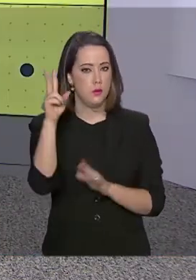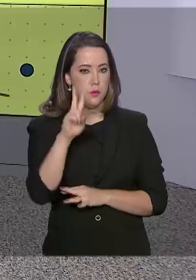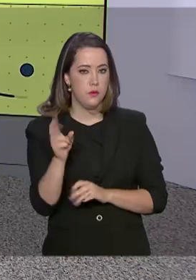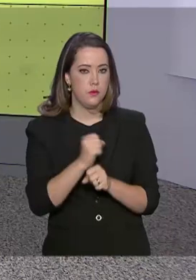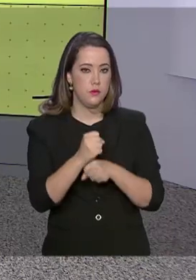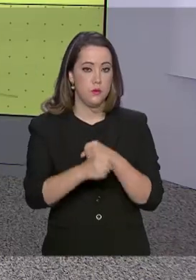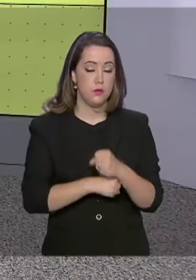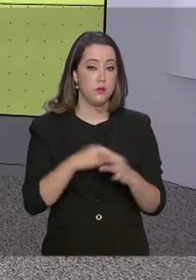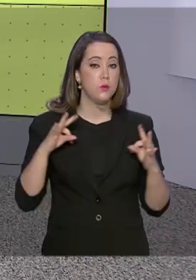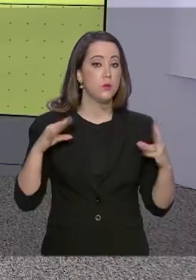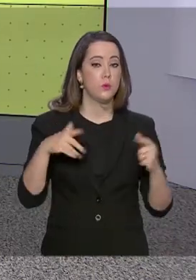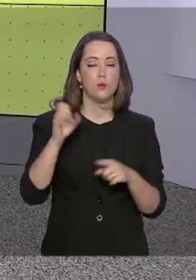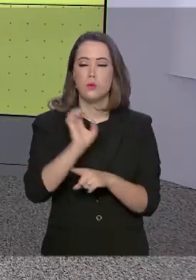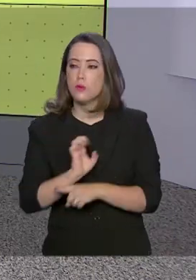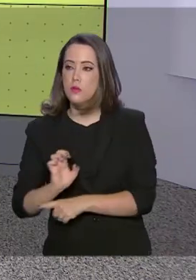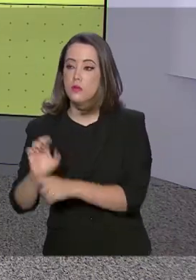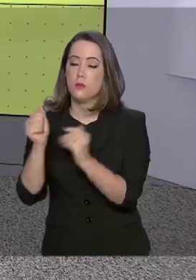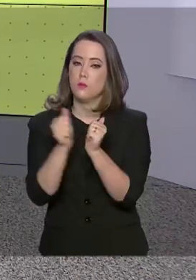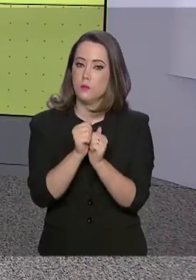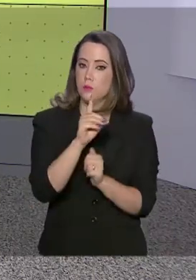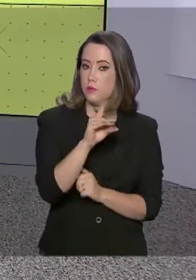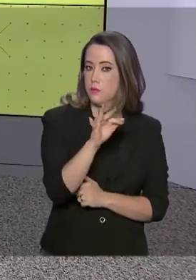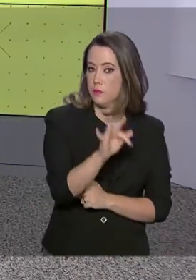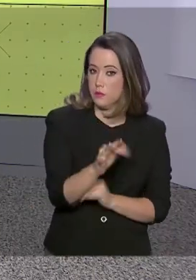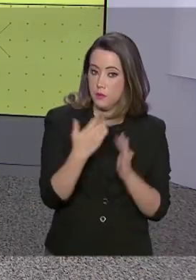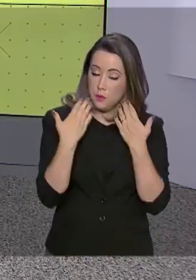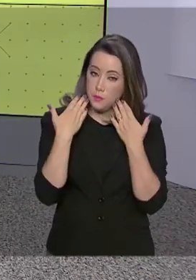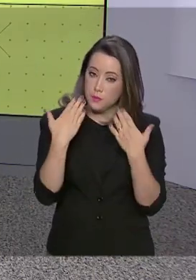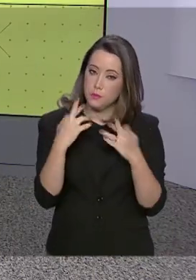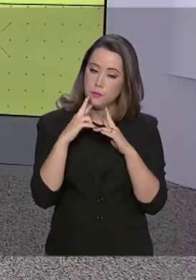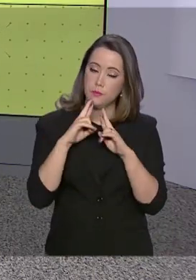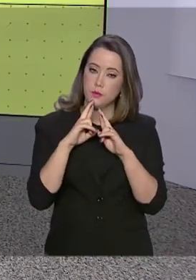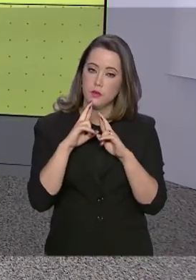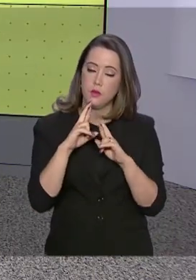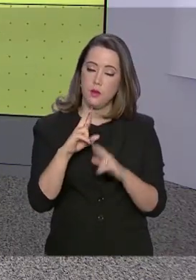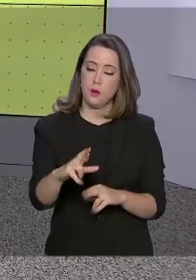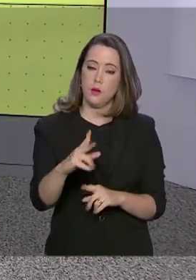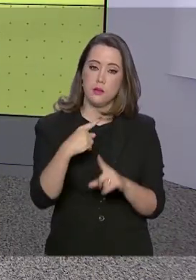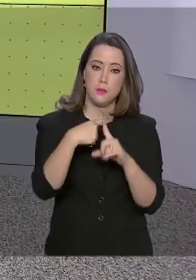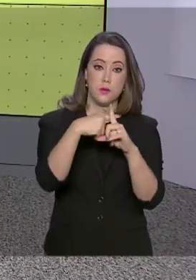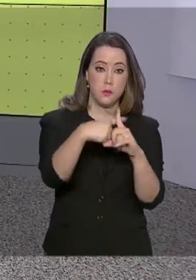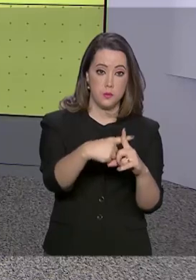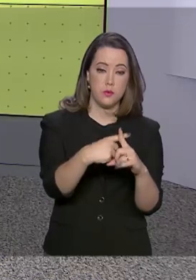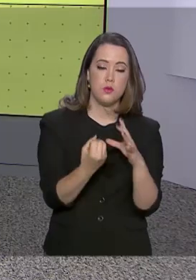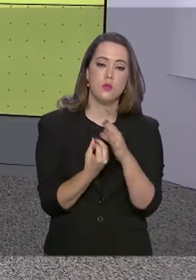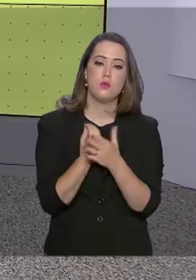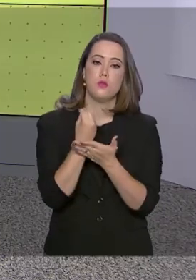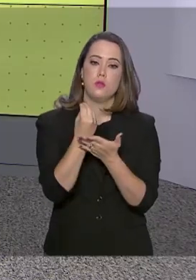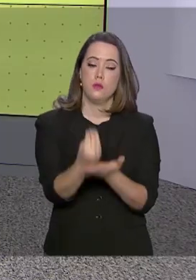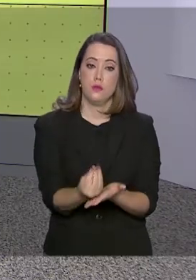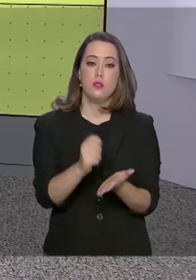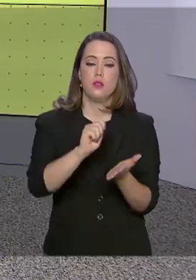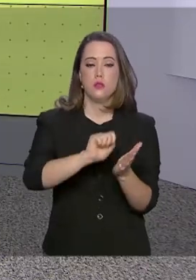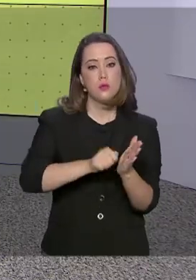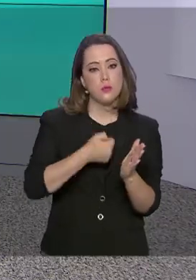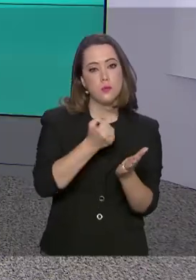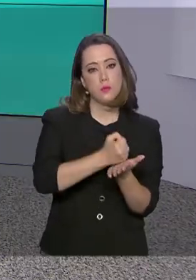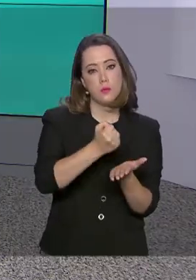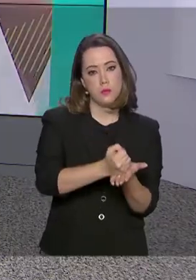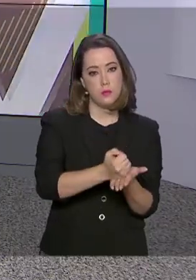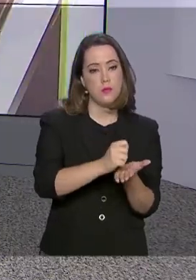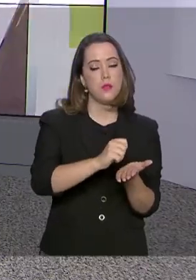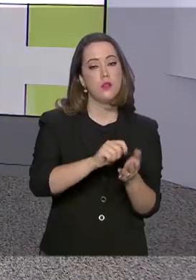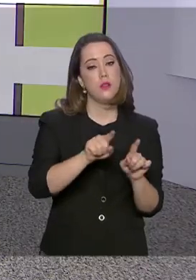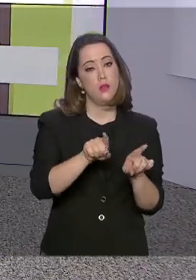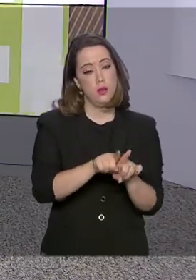no ano que todos os estados e o Distrito Federal apresentaram resultado positivo na oferta de vagas com carteira assinada. Os